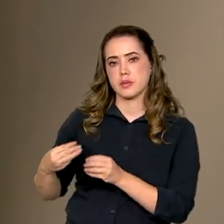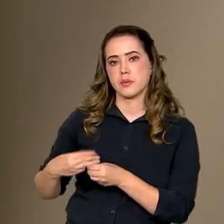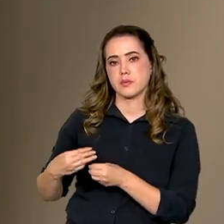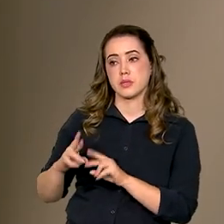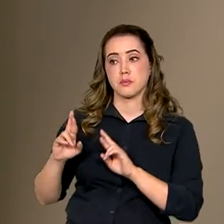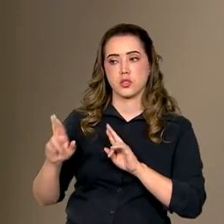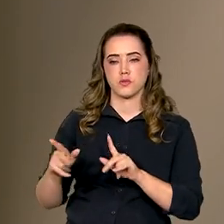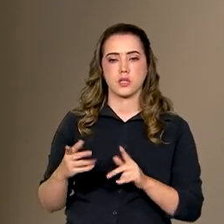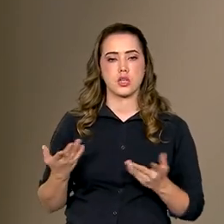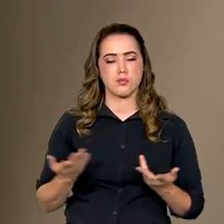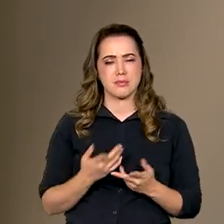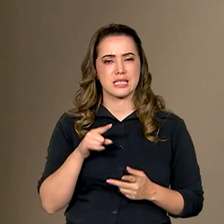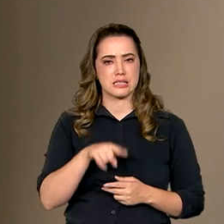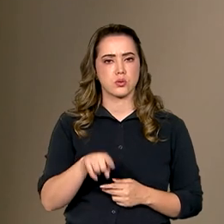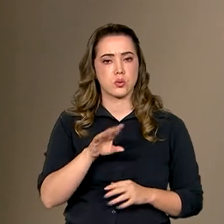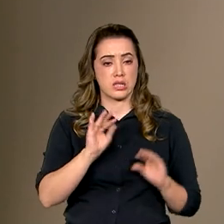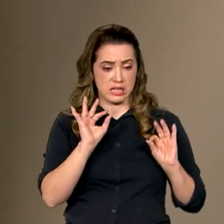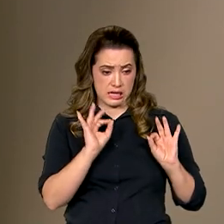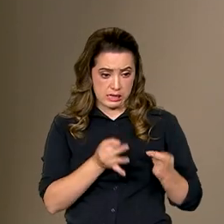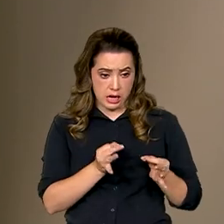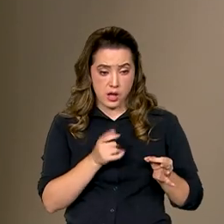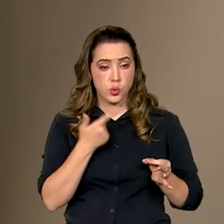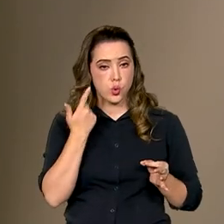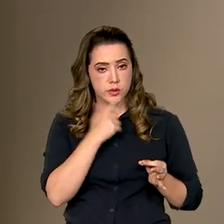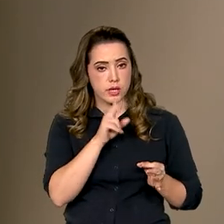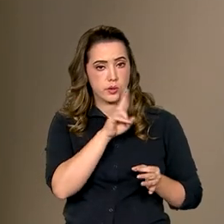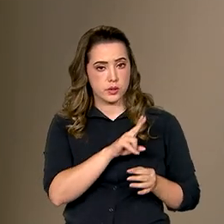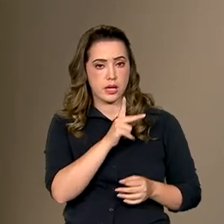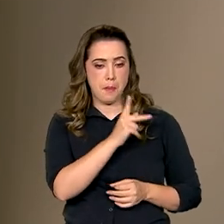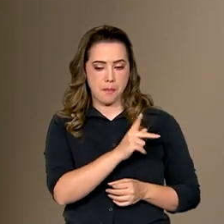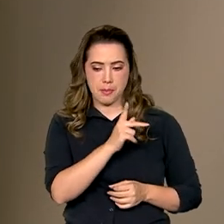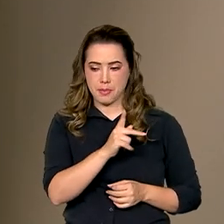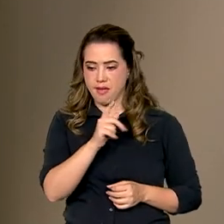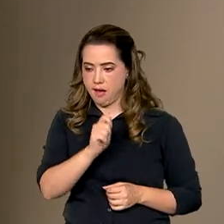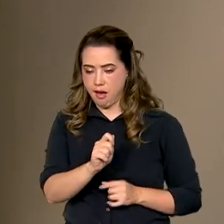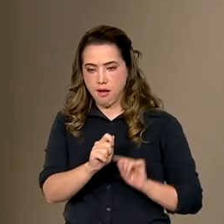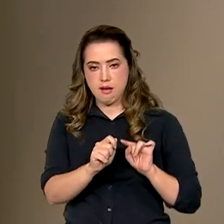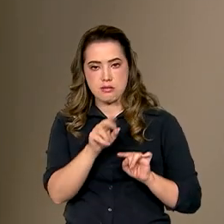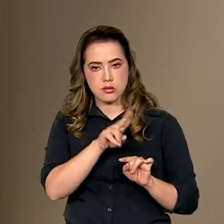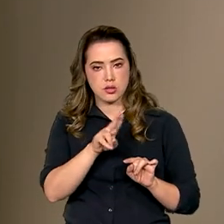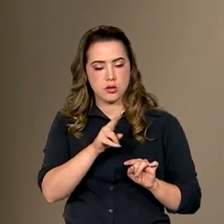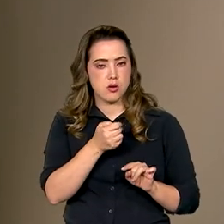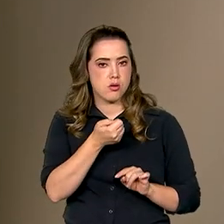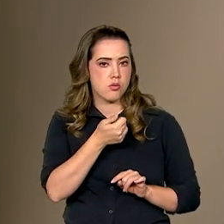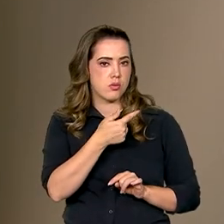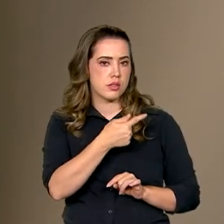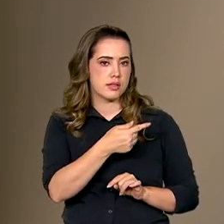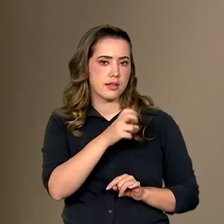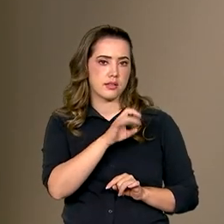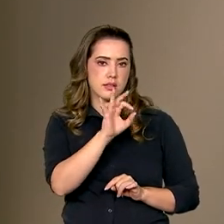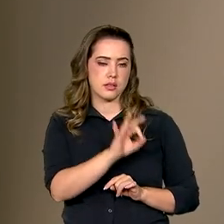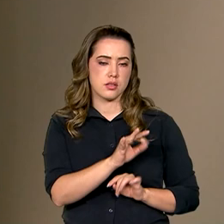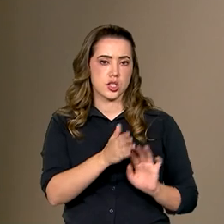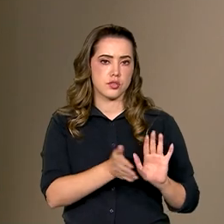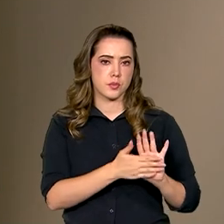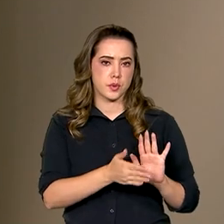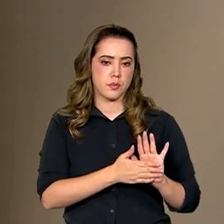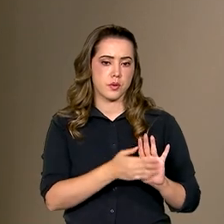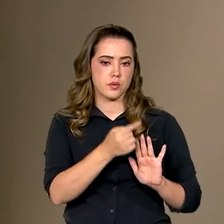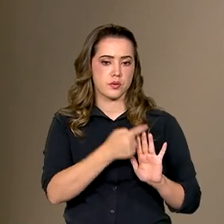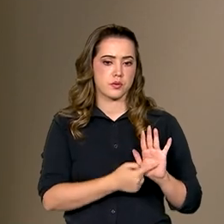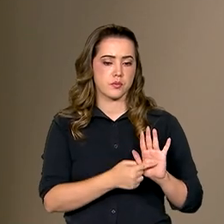no PPA. Mas daquilo que foi aproveitado para o PPA, nós tivemos quase 75% de propostas